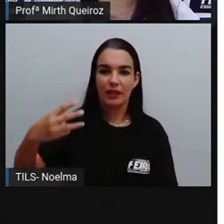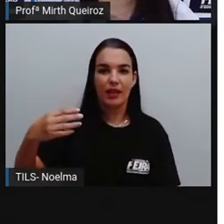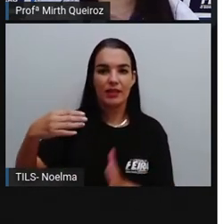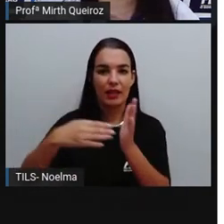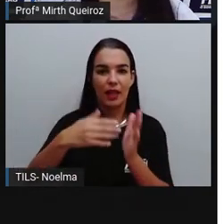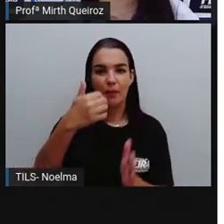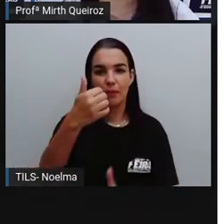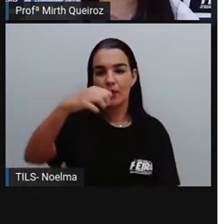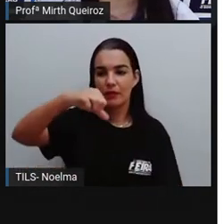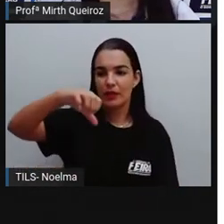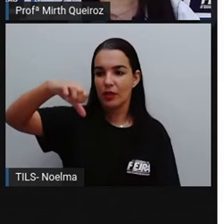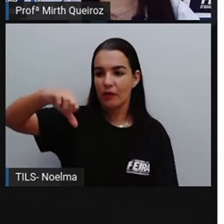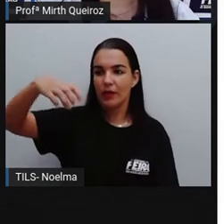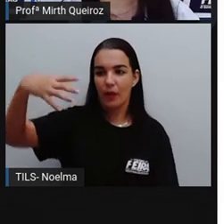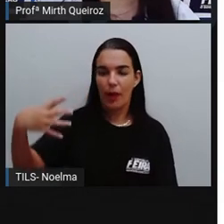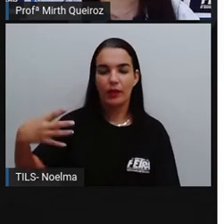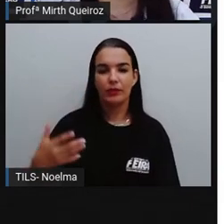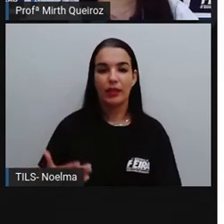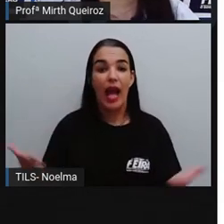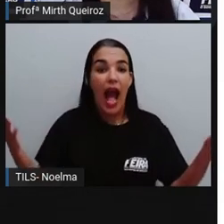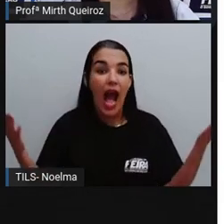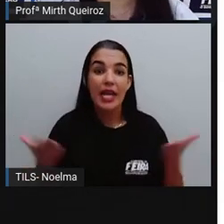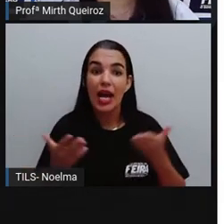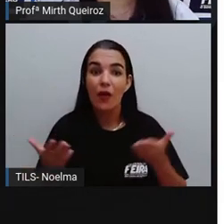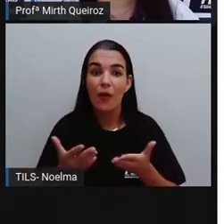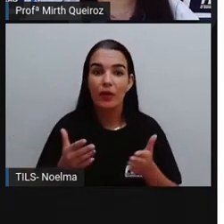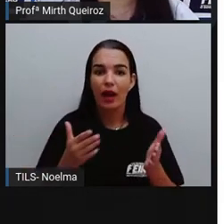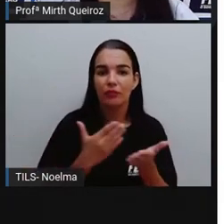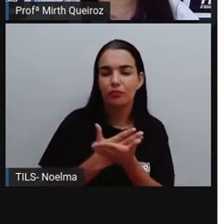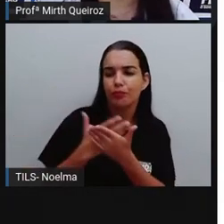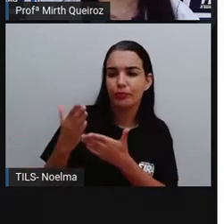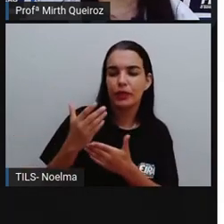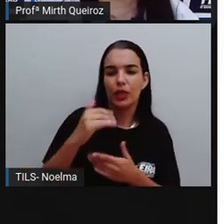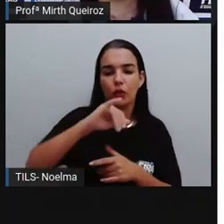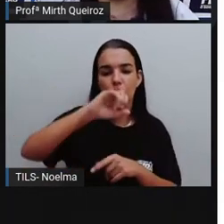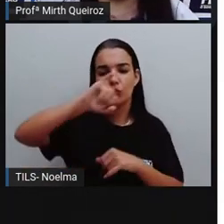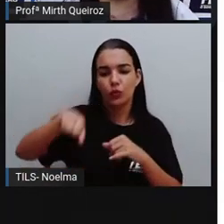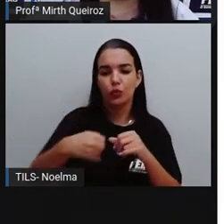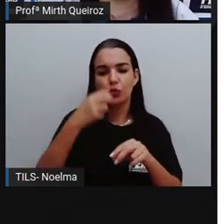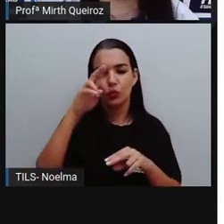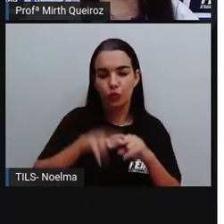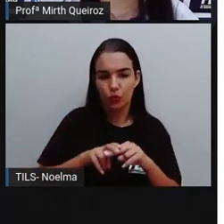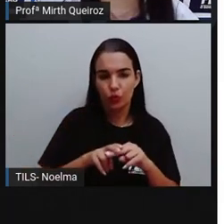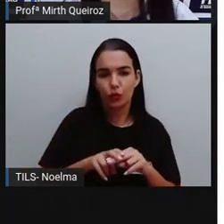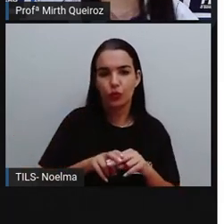1994, a gente utiliza como unidade monetária o Real.